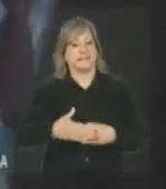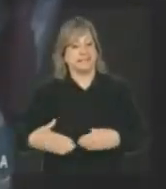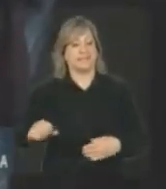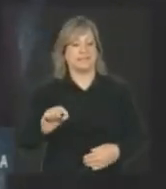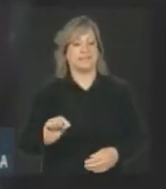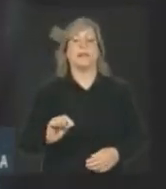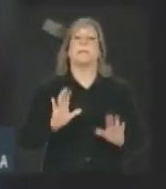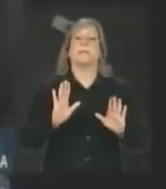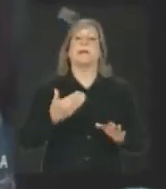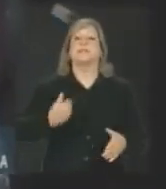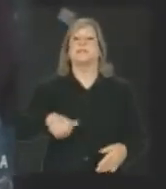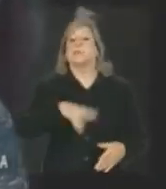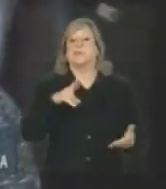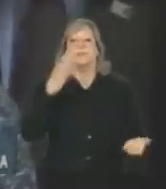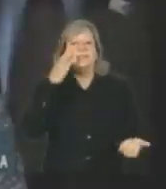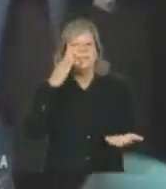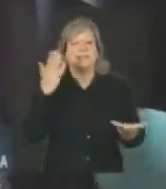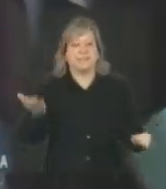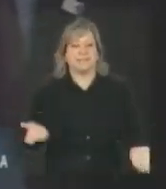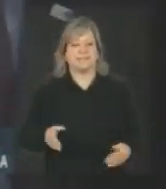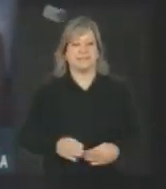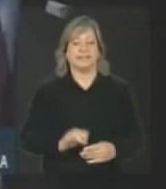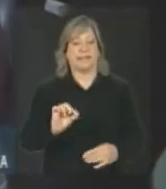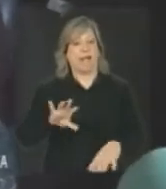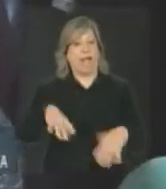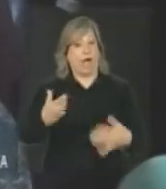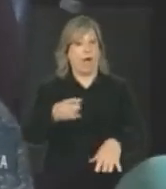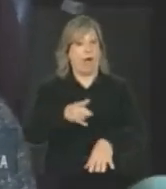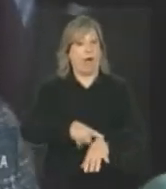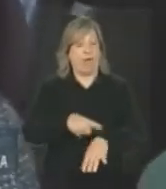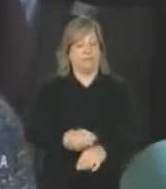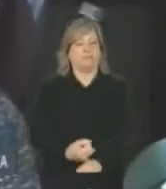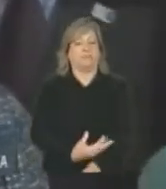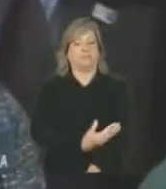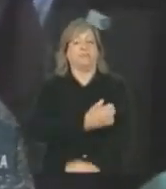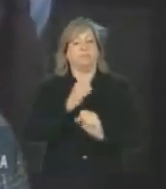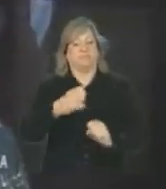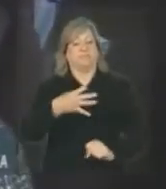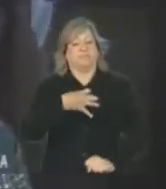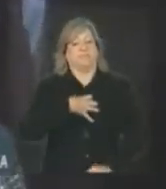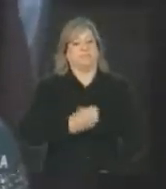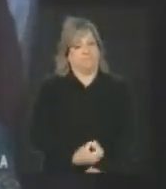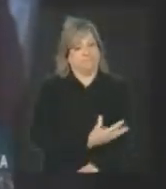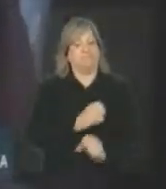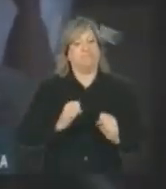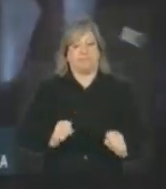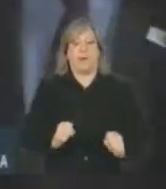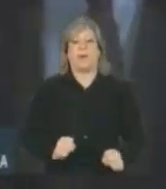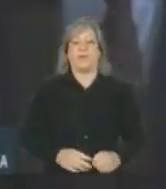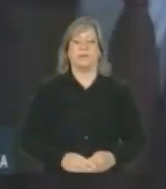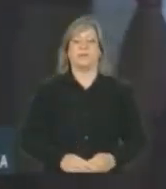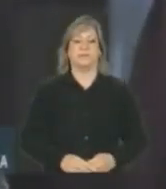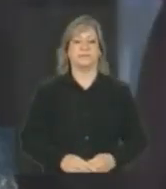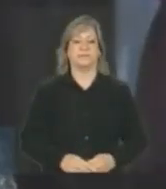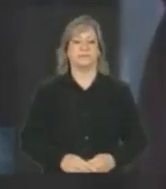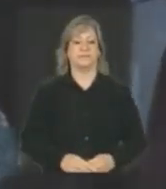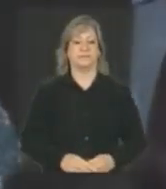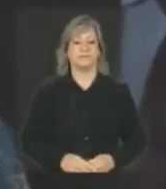mas a gente nunca sabe, né? Na hora, a emoção pode bater muito forte, né? Presidente, como a crise